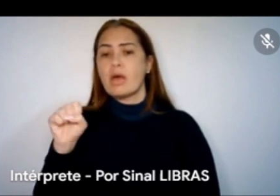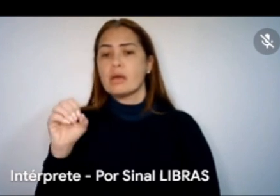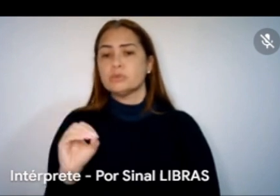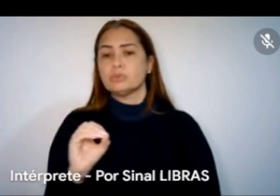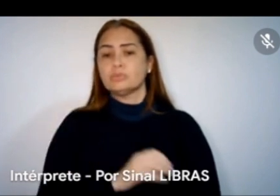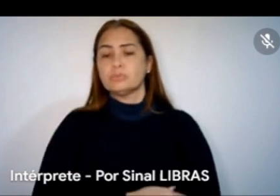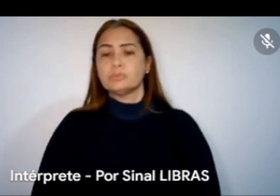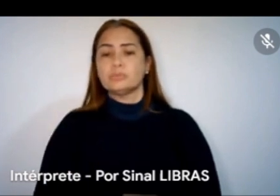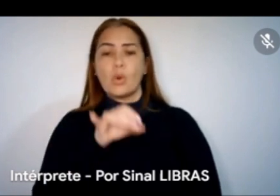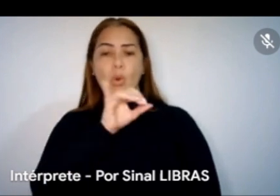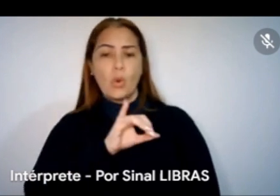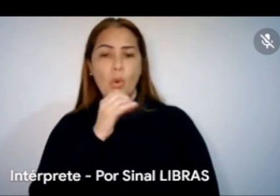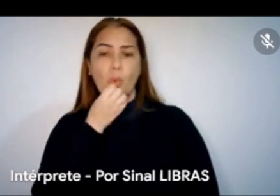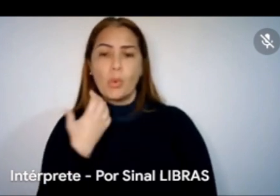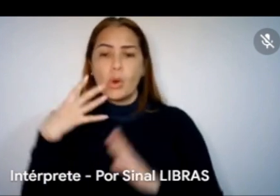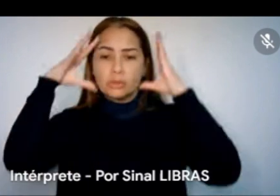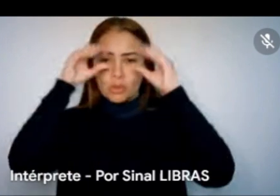Oi, boa noite, Eço.